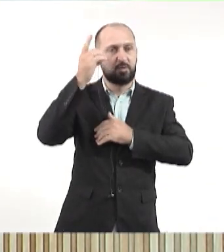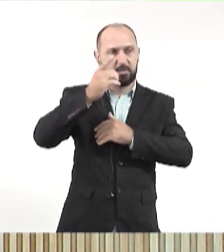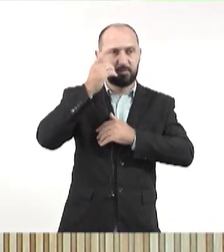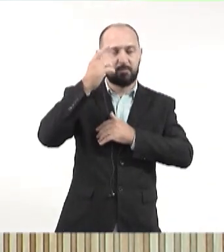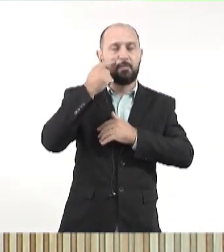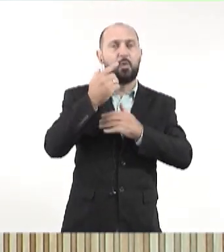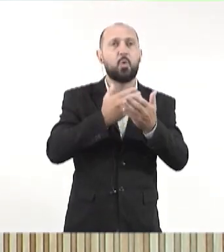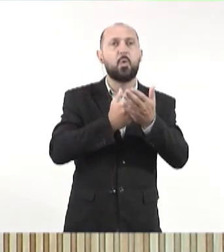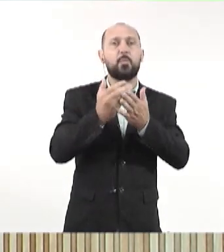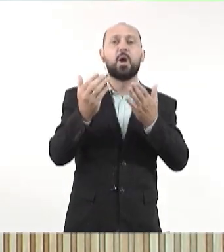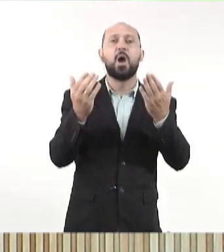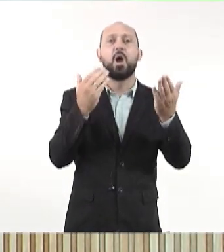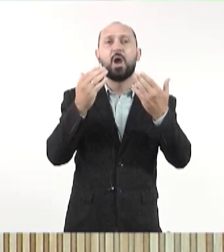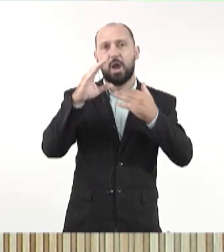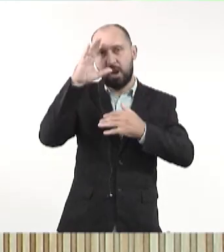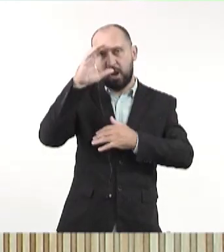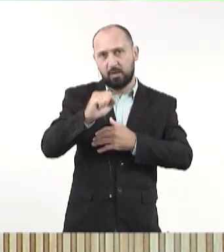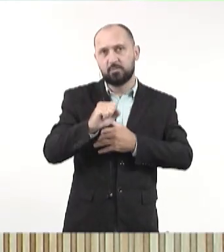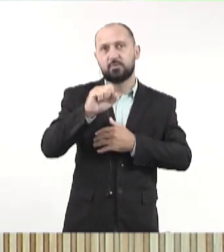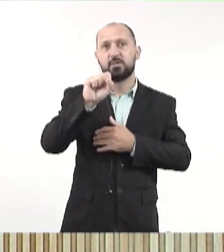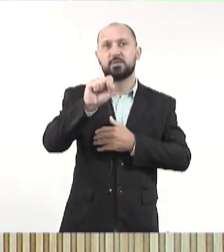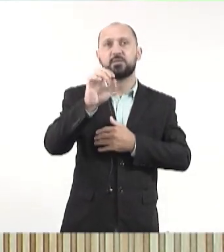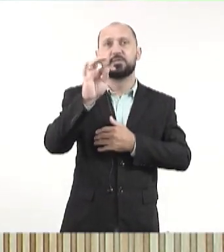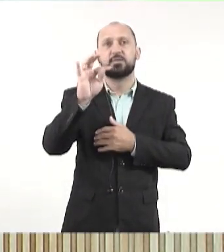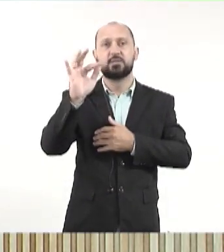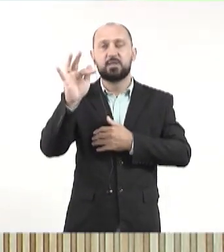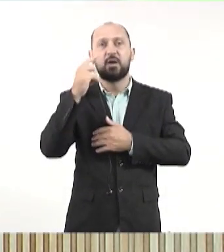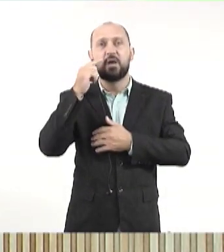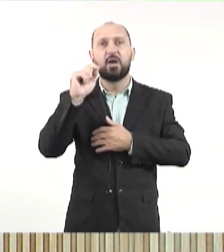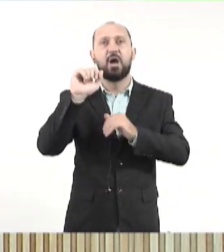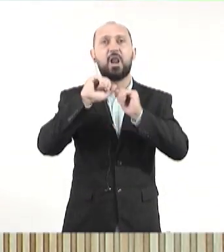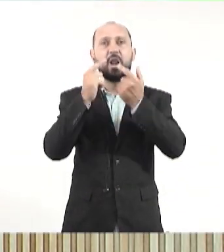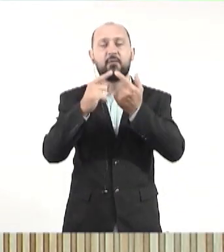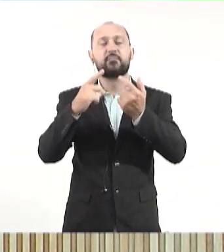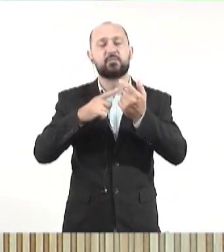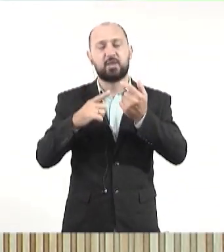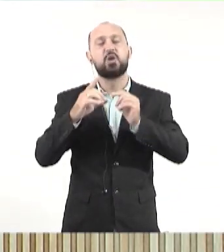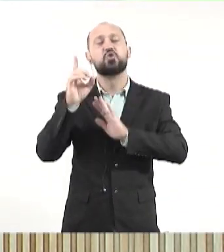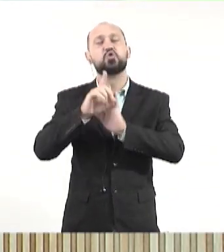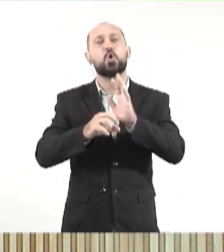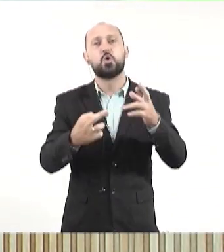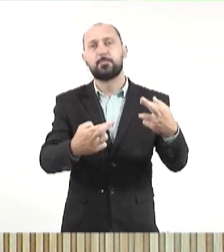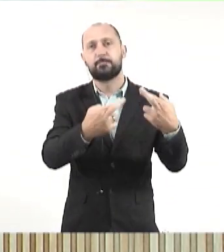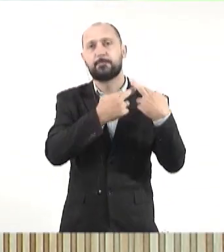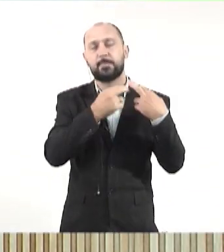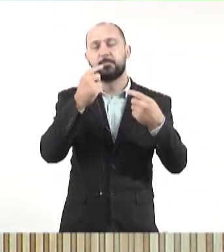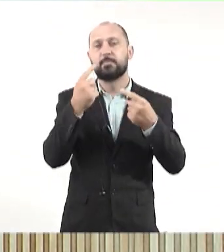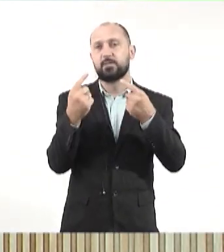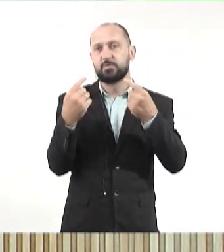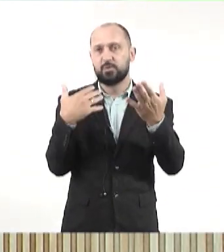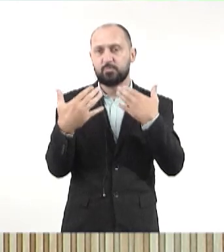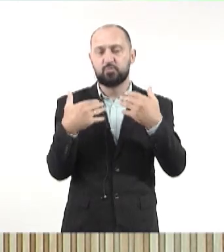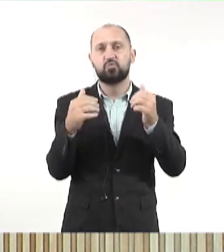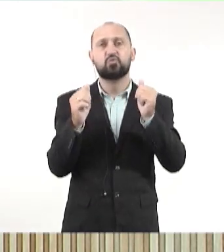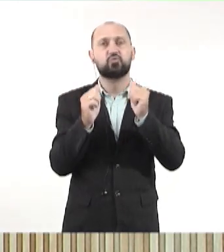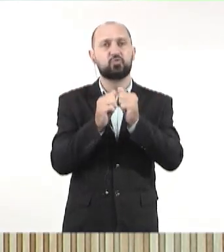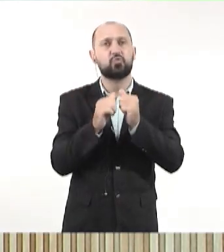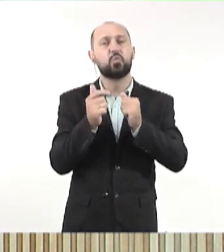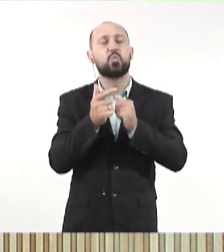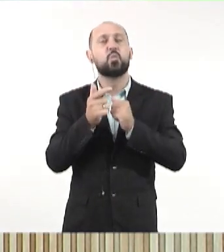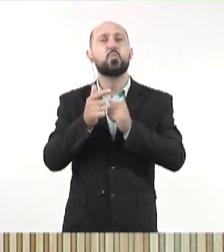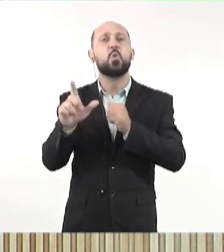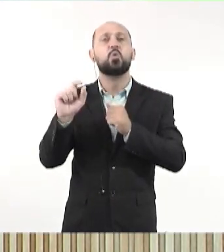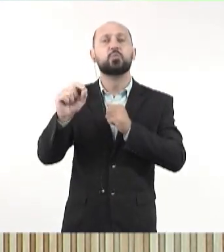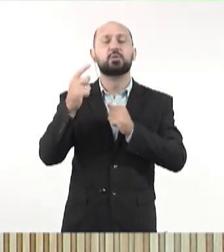acredita que, a partir dessa decisão do Supremo, a Alemes teria, sim, competência para debater junto com